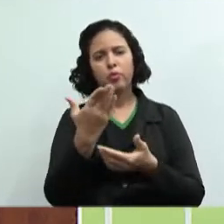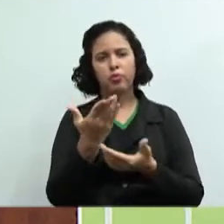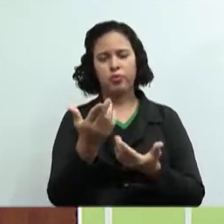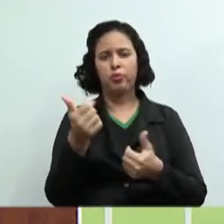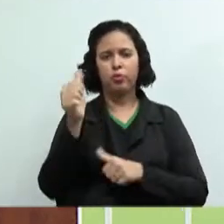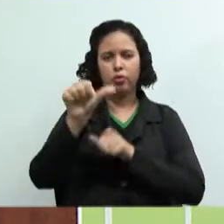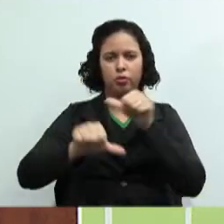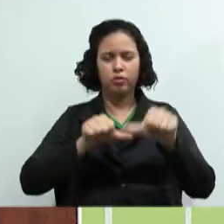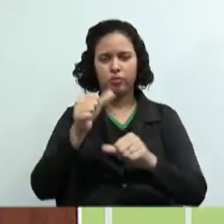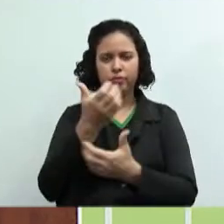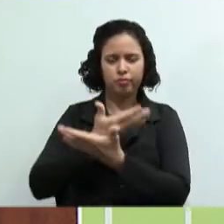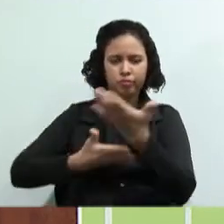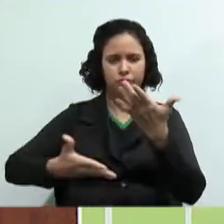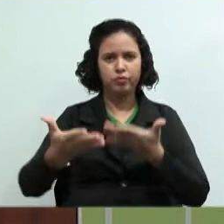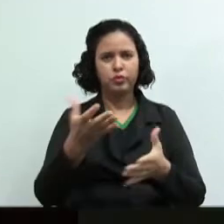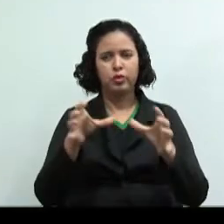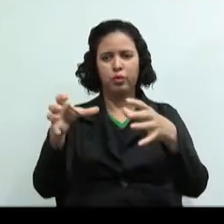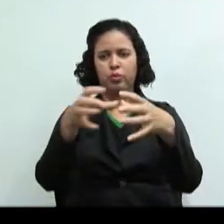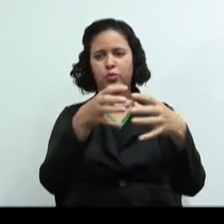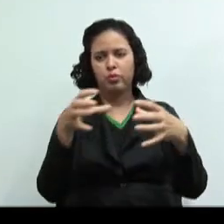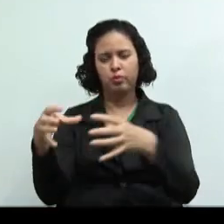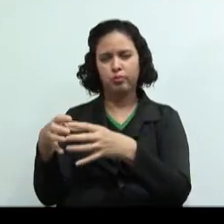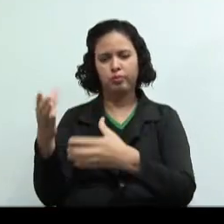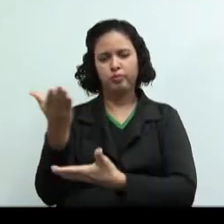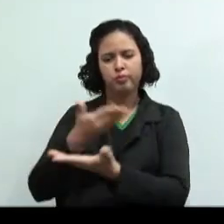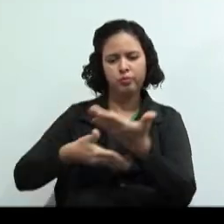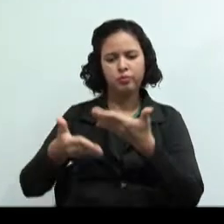comunidades. Continuando nos slides.